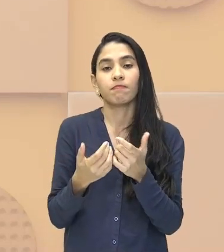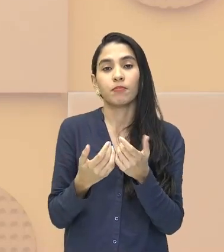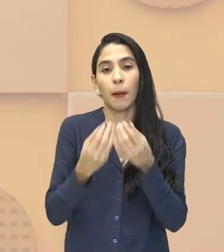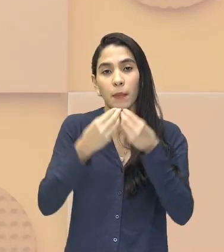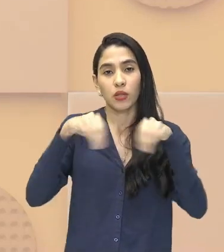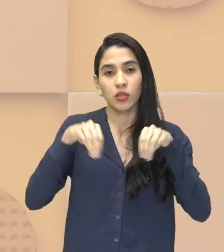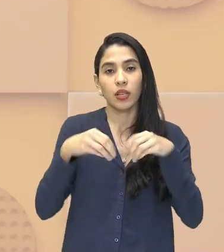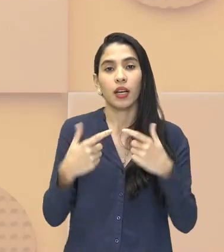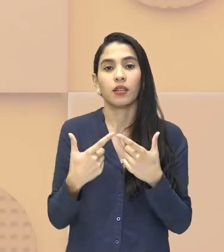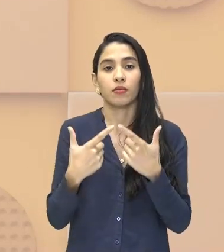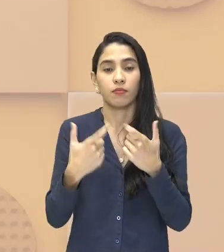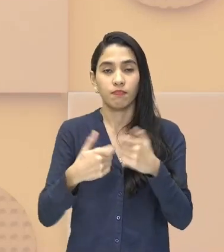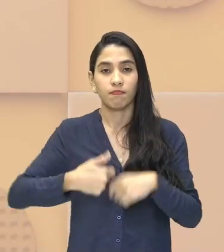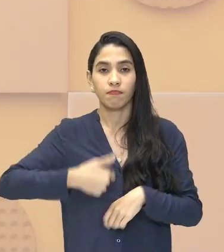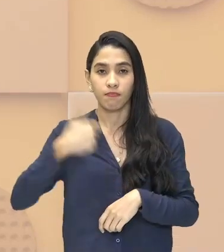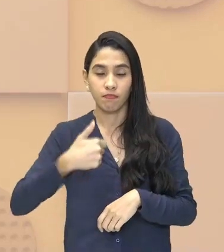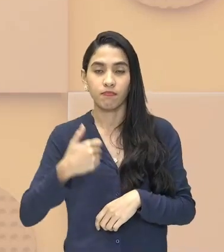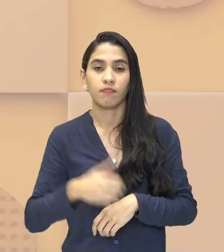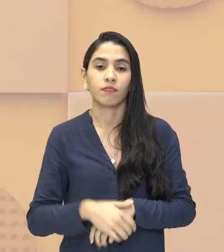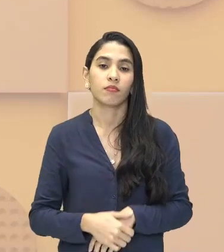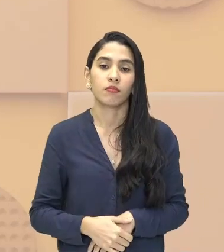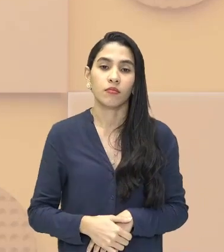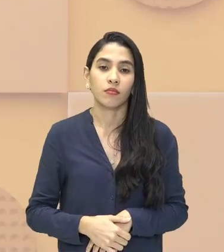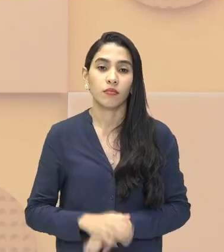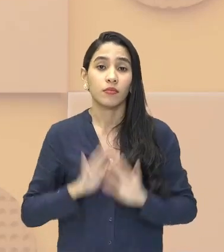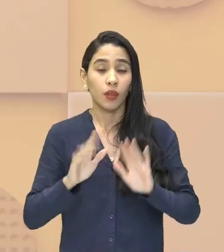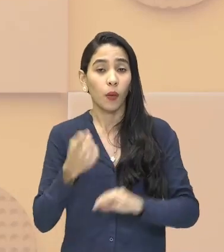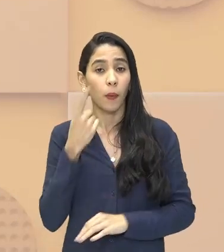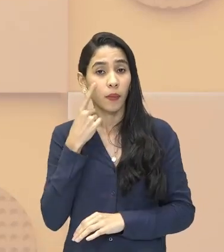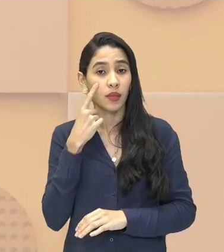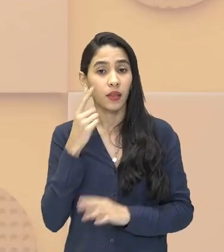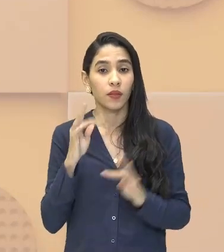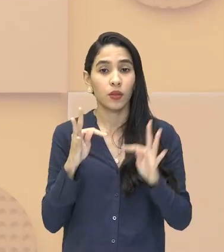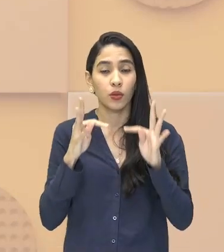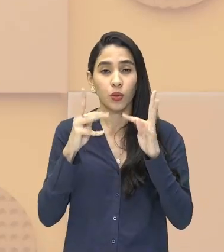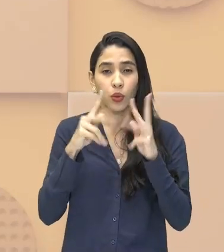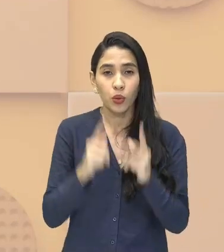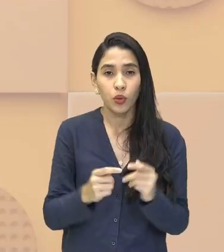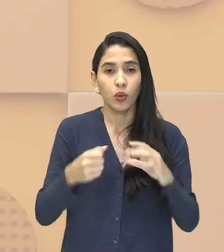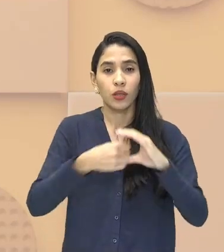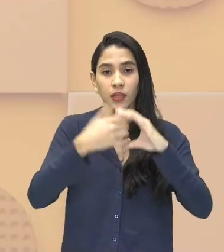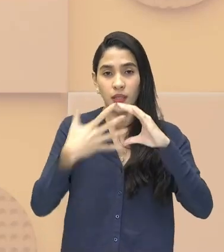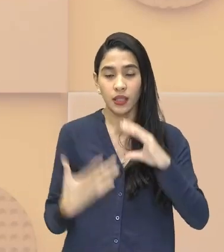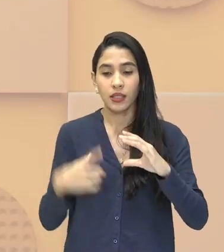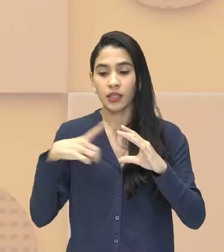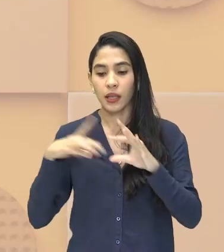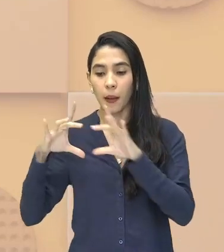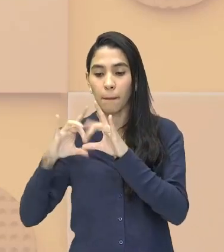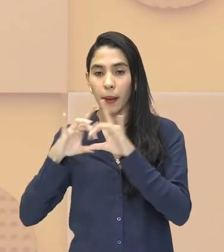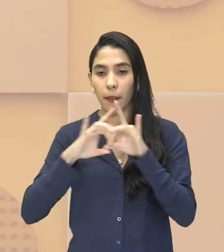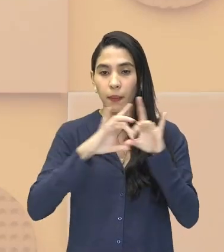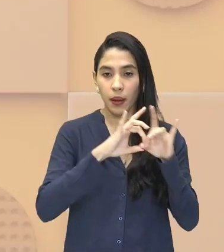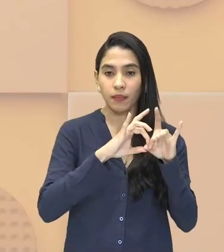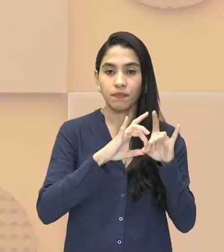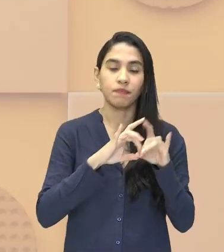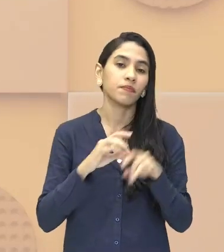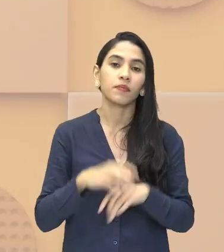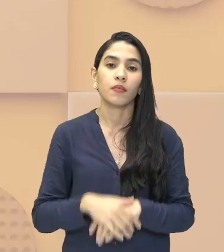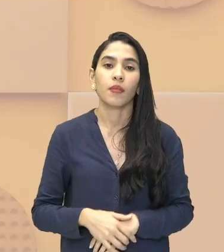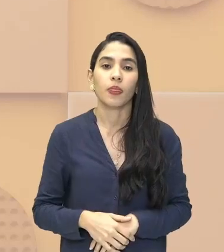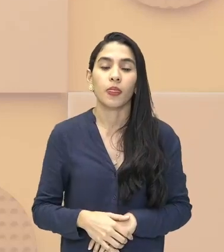conta da Primeira Guerra Mundial. Então, observem que todos os fatores, eles estão interligados. Então,